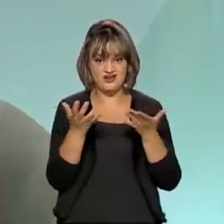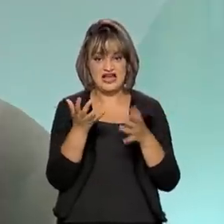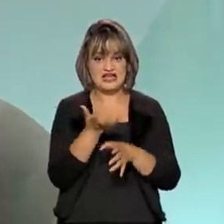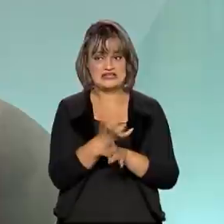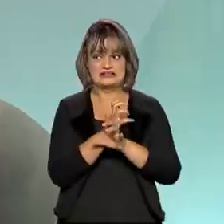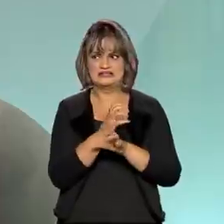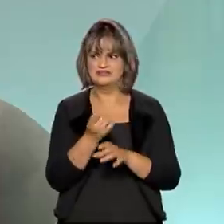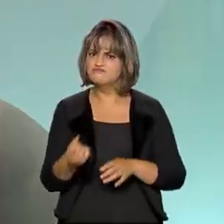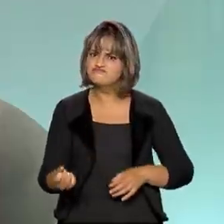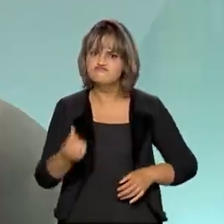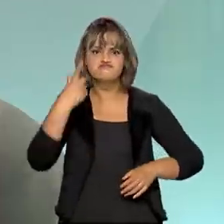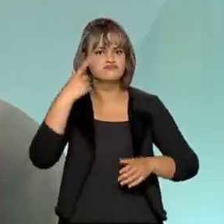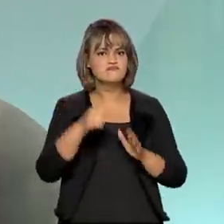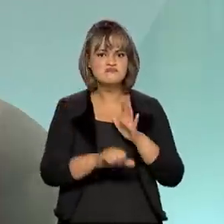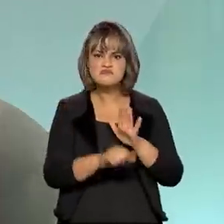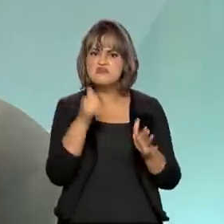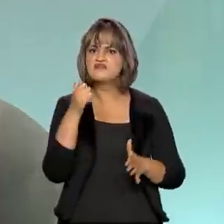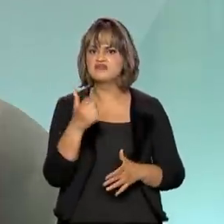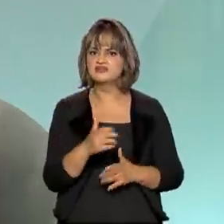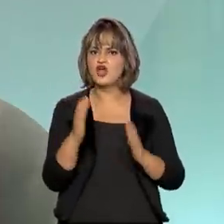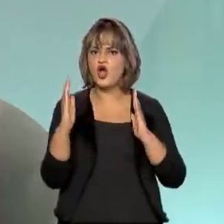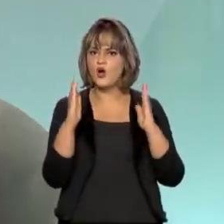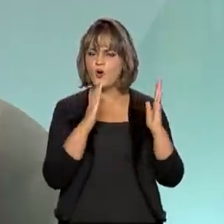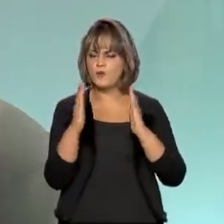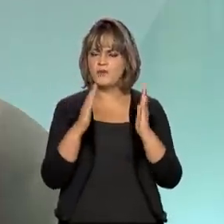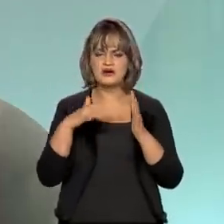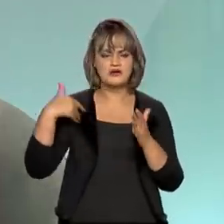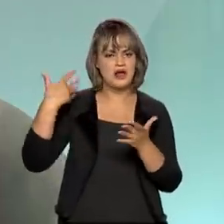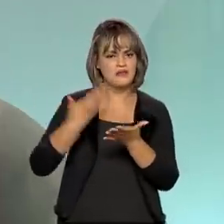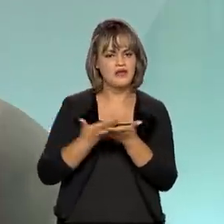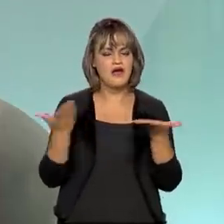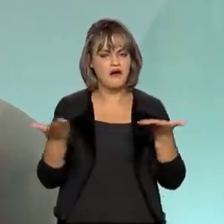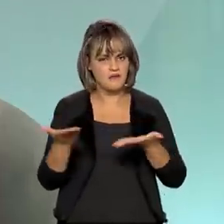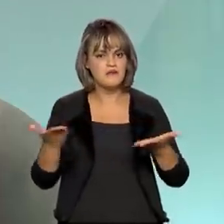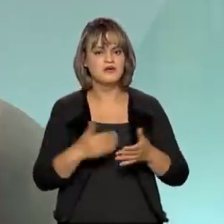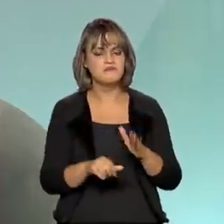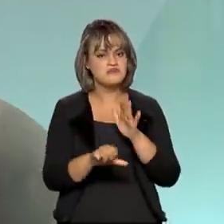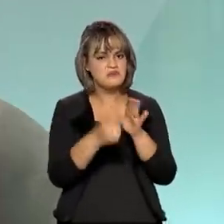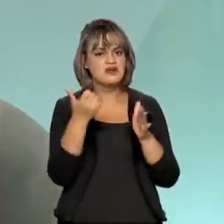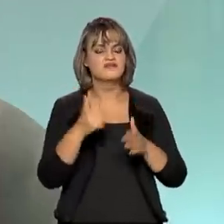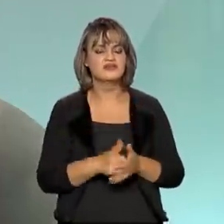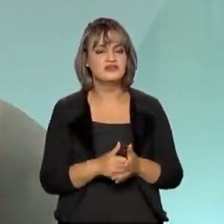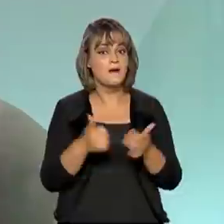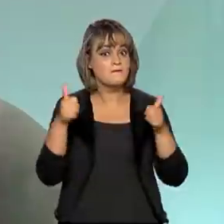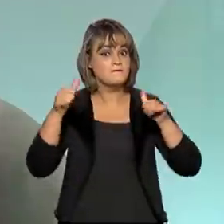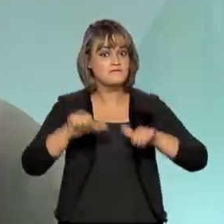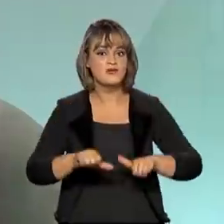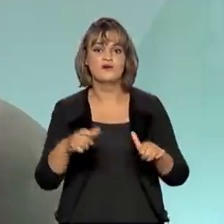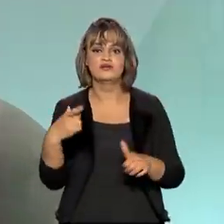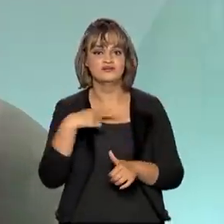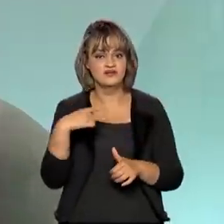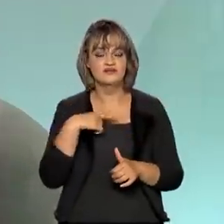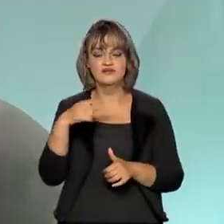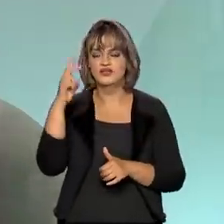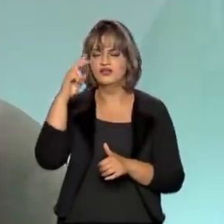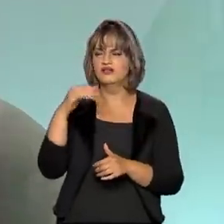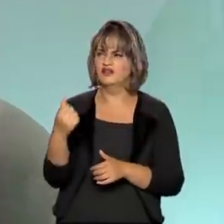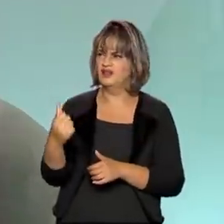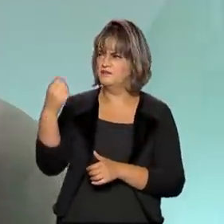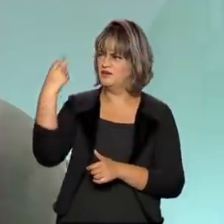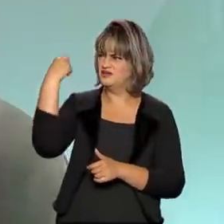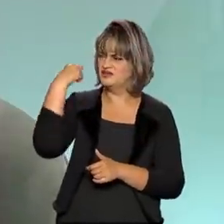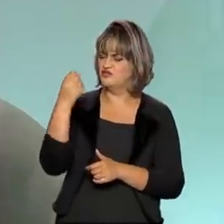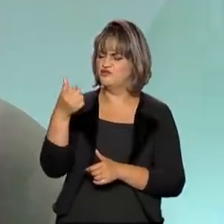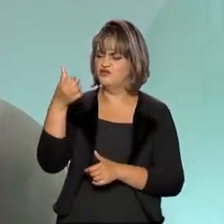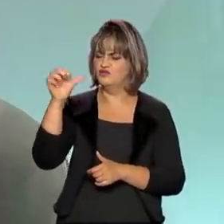excepcional que nós estamos vivendo em termos do setor elétrico. É a pior afluência do histórico de 91 anos